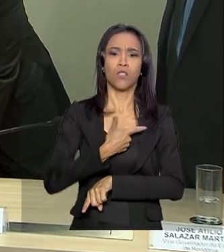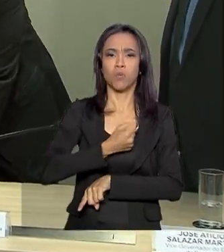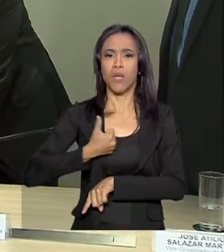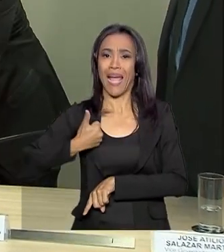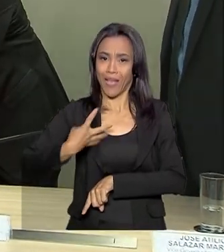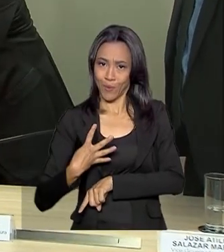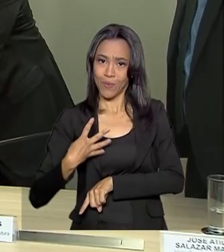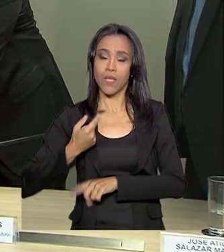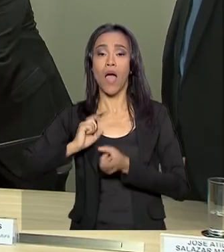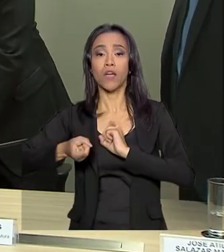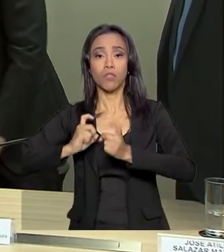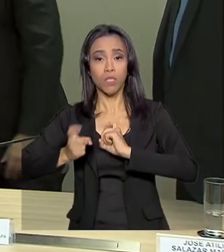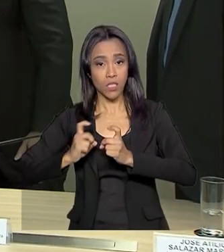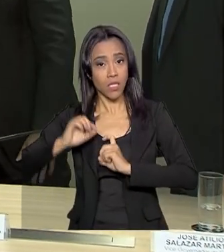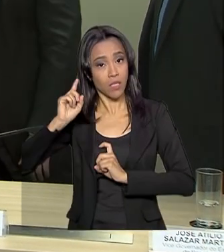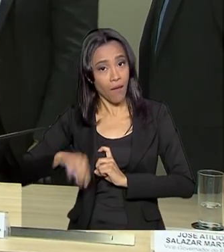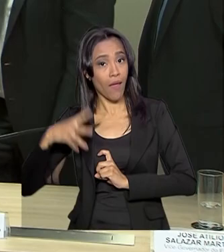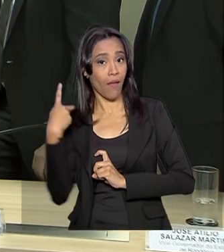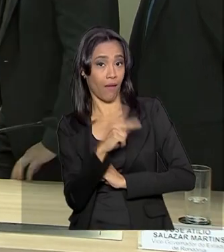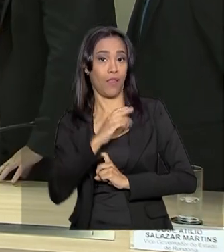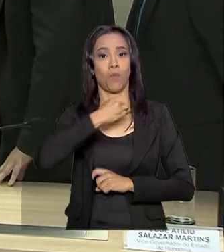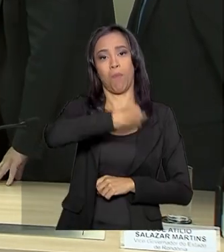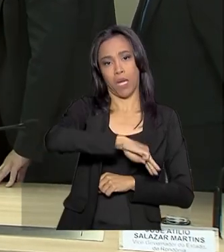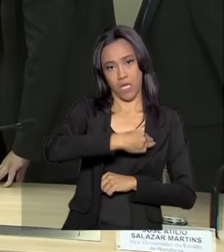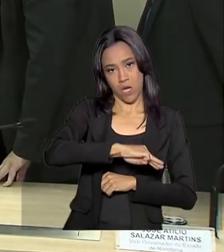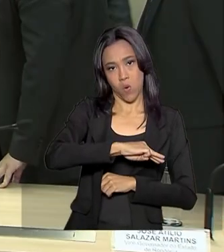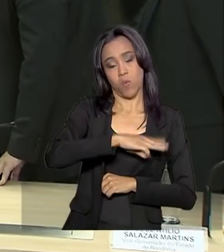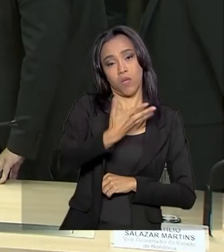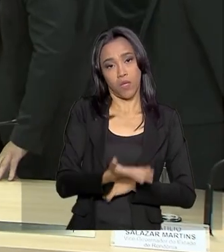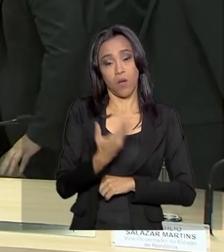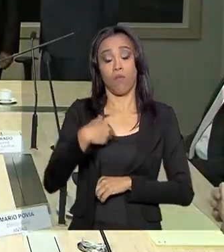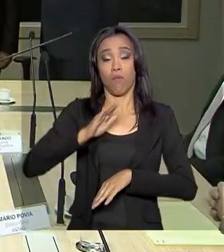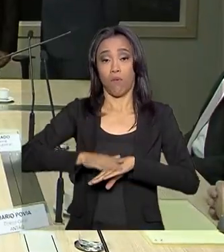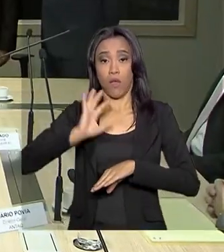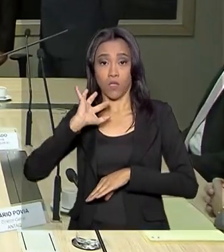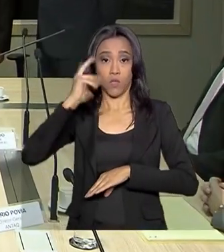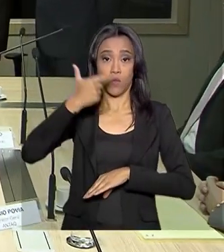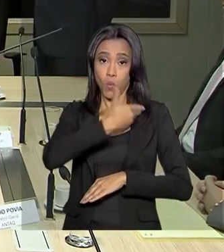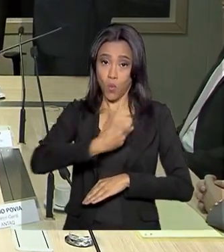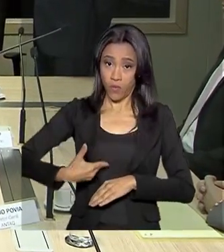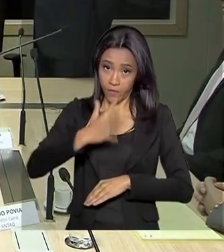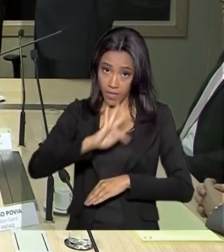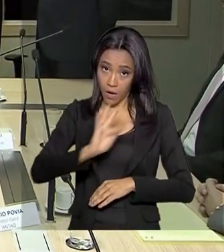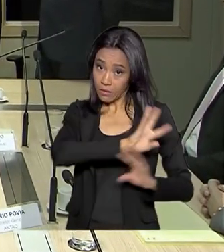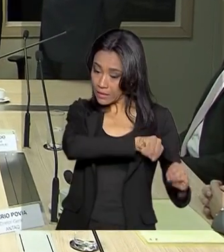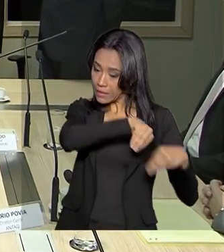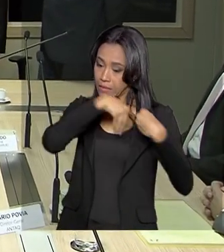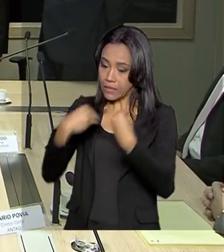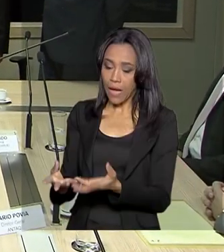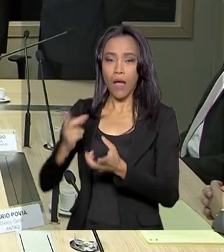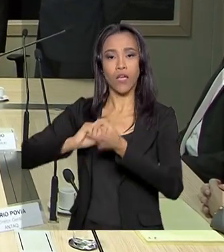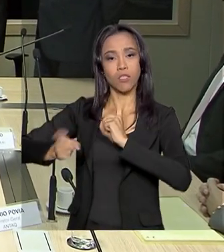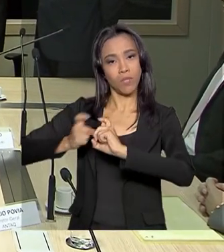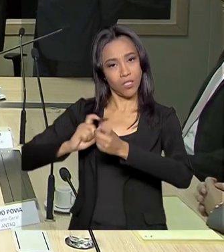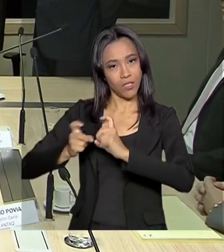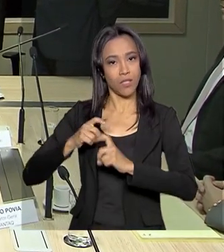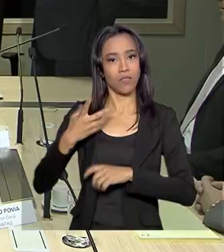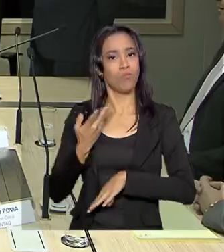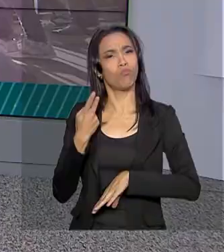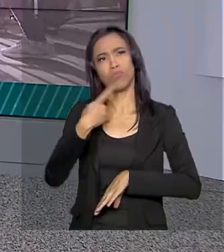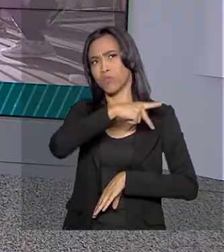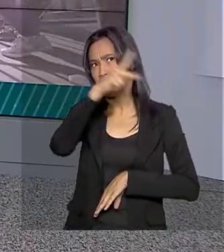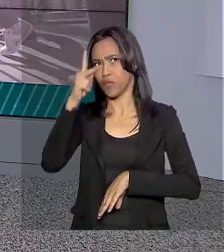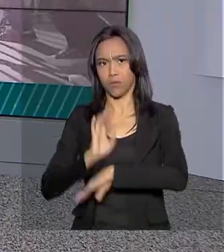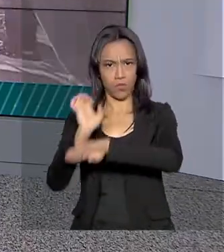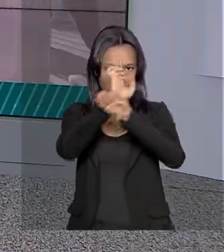estava sob a administração da Companhia Docas do Maranhão. A medida do governo federal pretende devolver a autonomia da gestão dos portos aos estados.